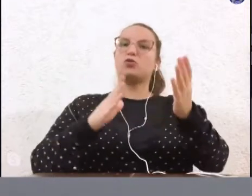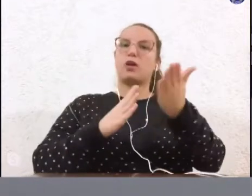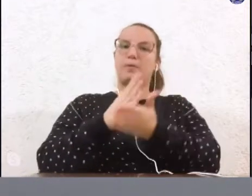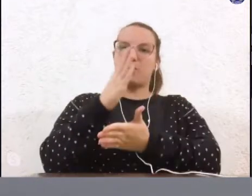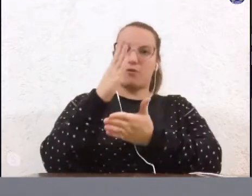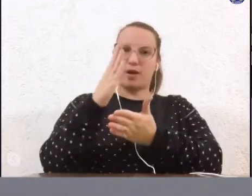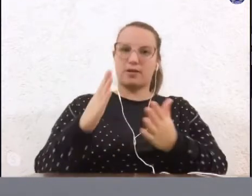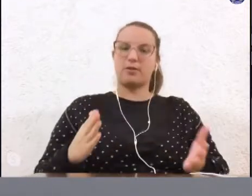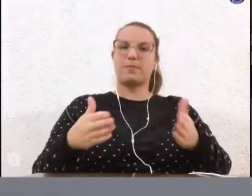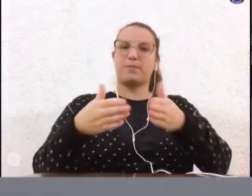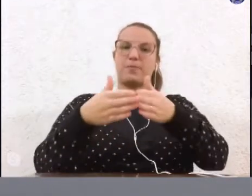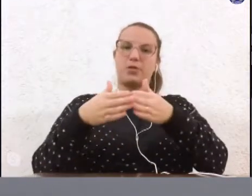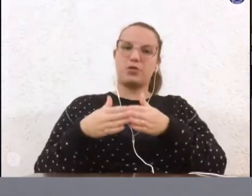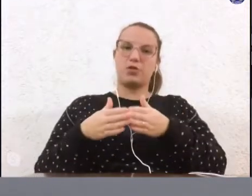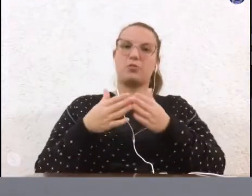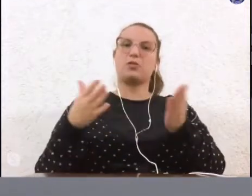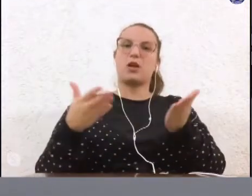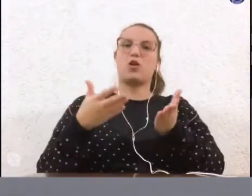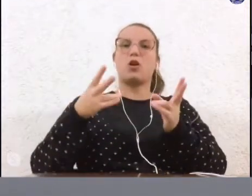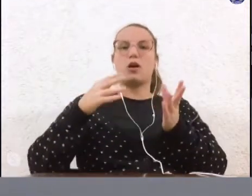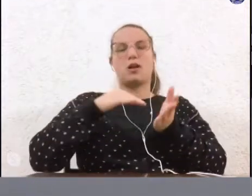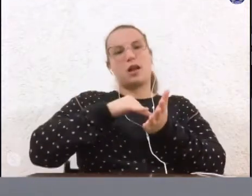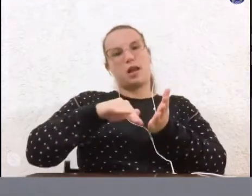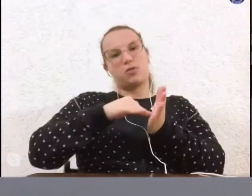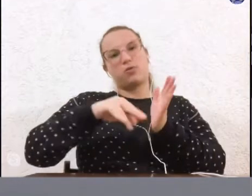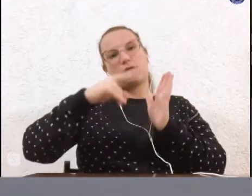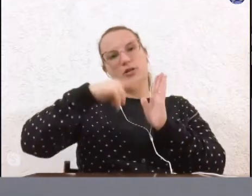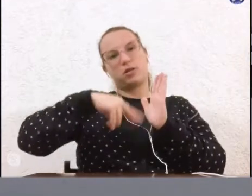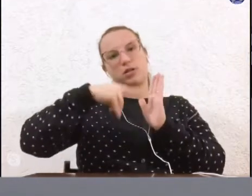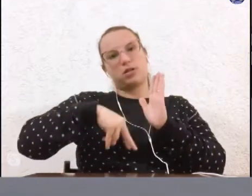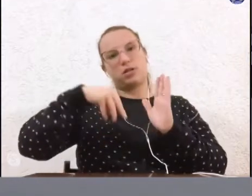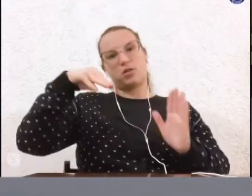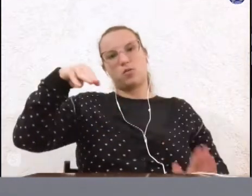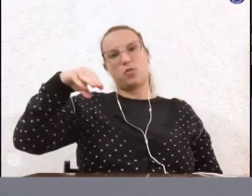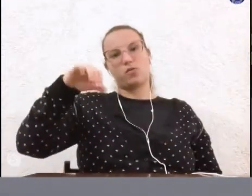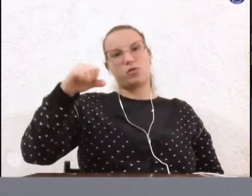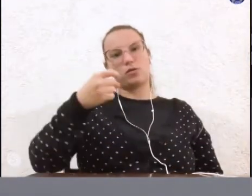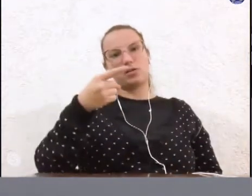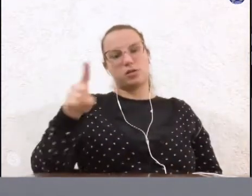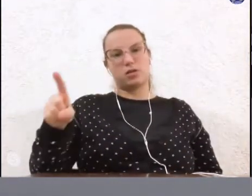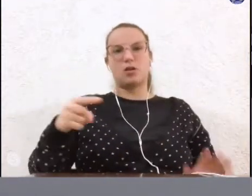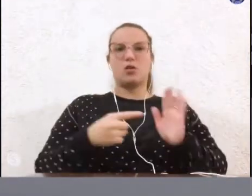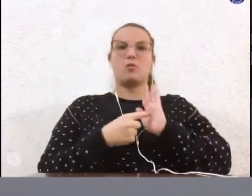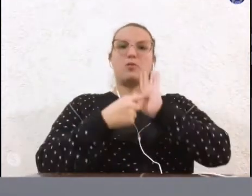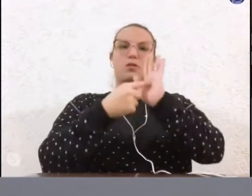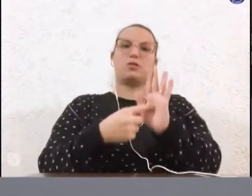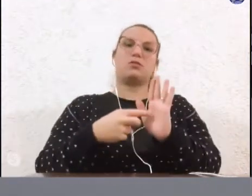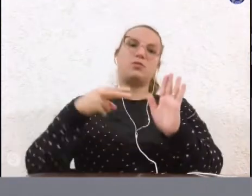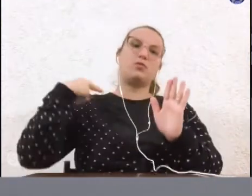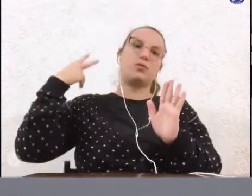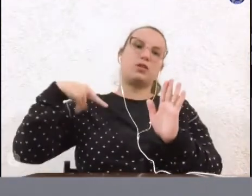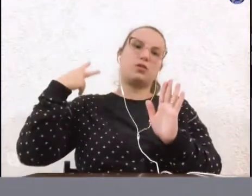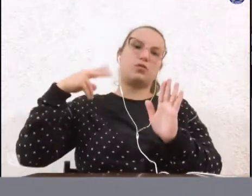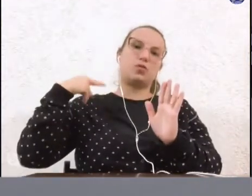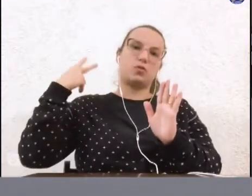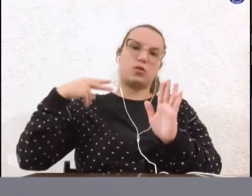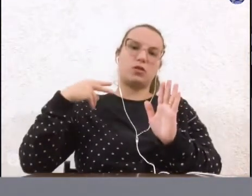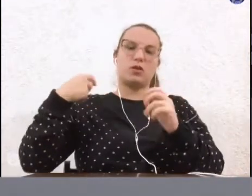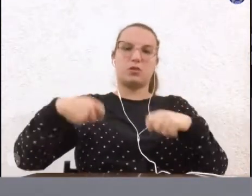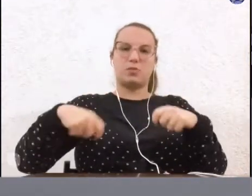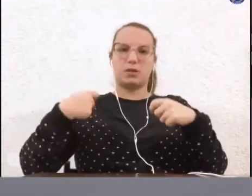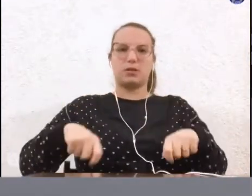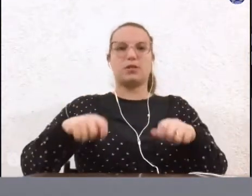Solicito, secretário, que proceda a leitura das moções apresentadas pelas pessoas vereadoras que dependem de aprovação do plenário.